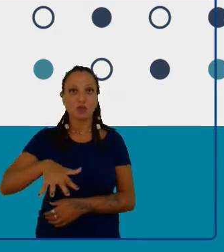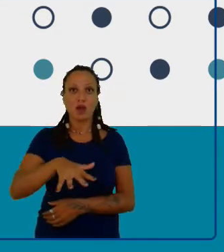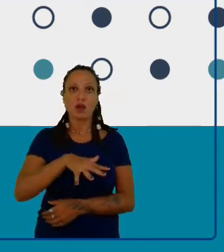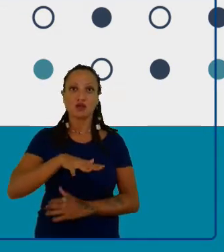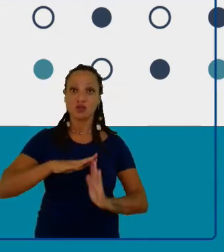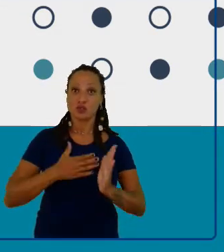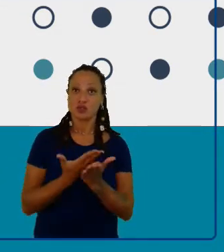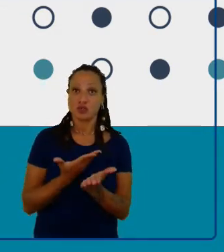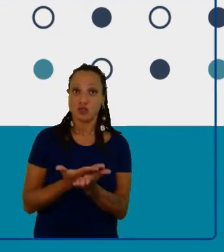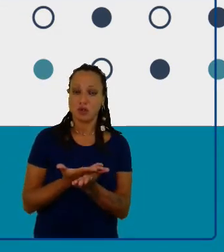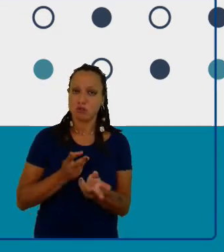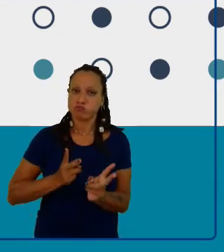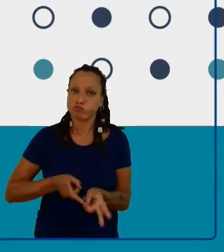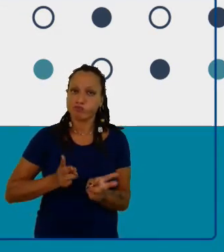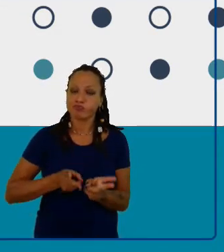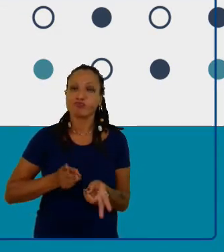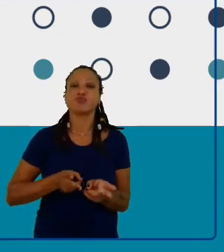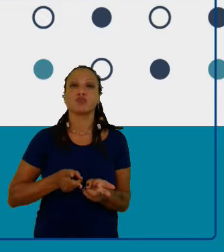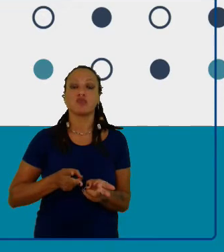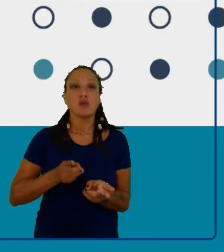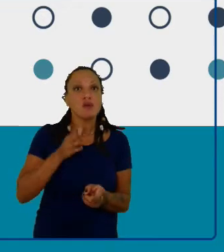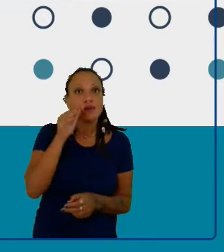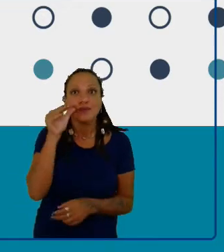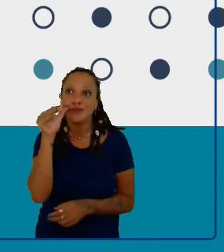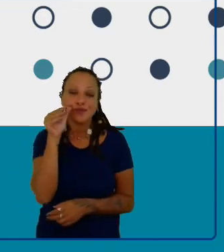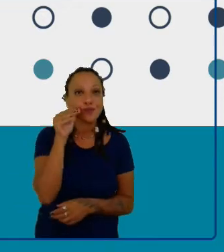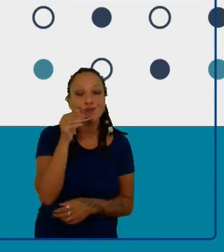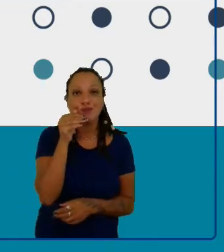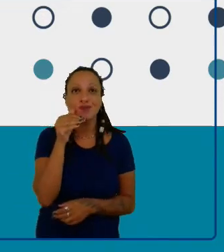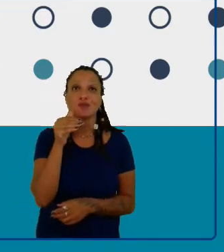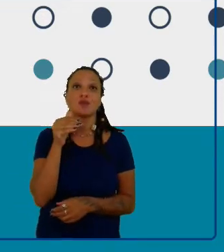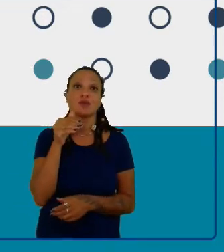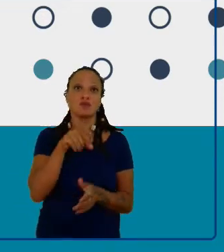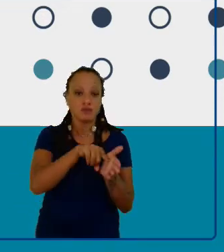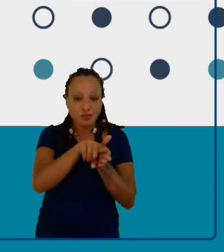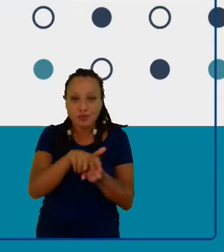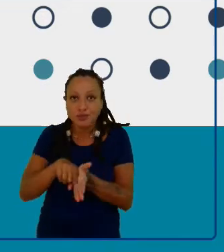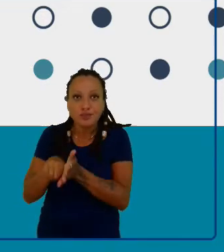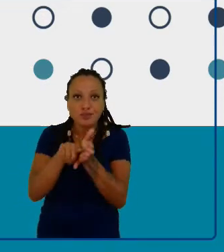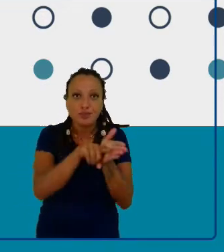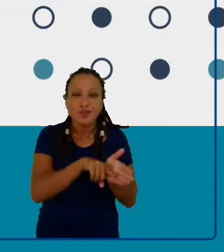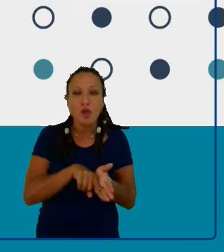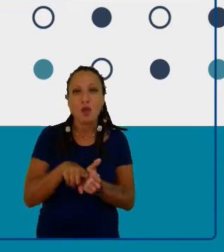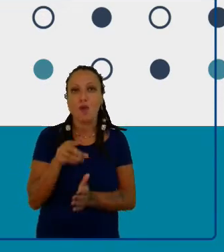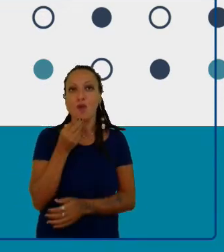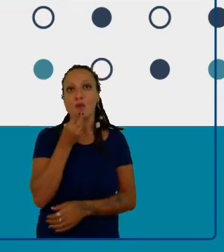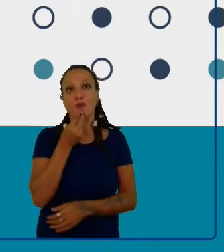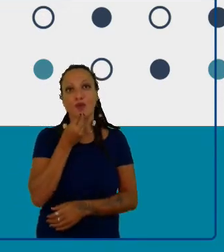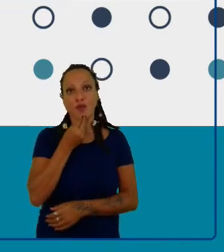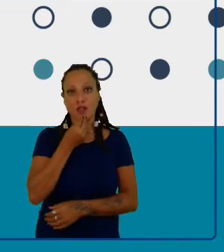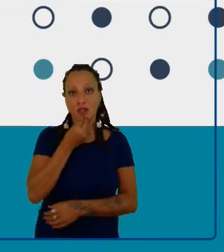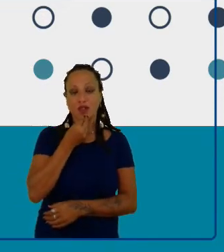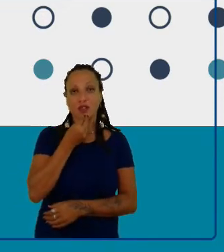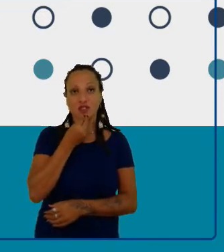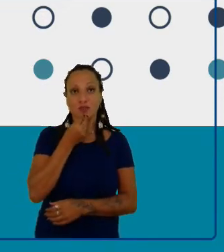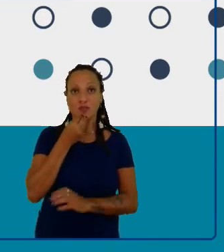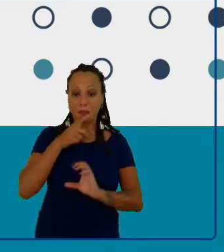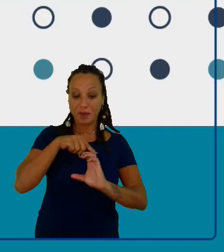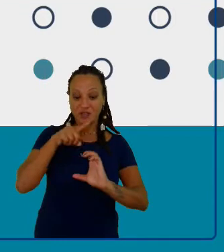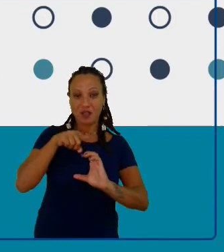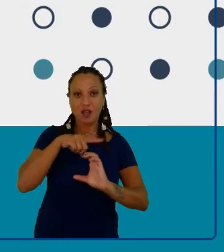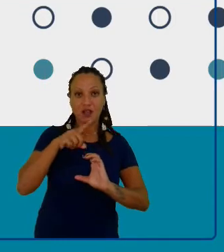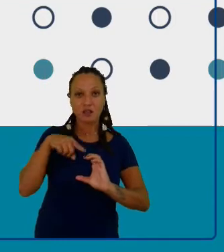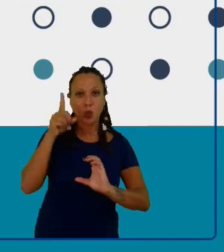enquanto um espaço de curiosidade, enquanto um espaço de oportunidade para que a ciência cotidiana